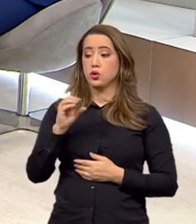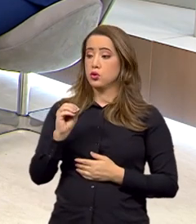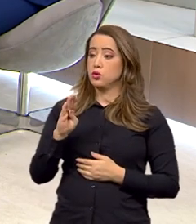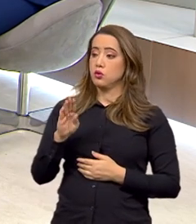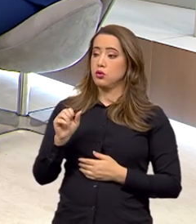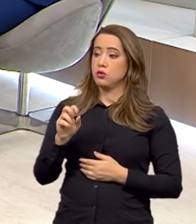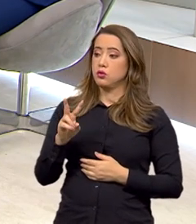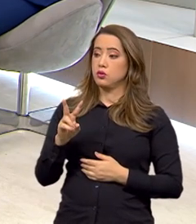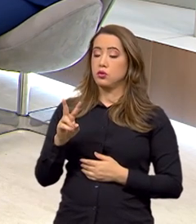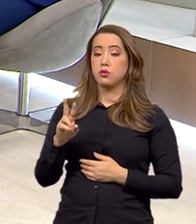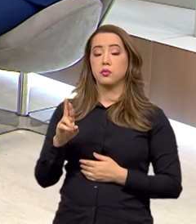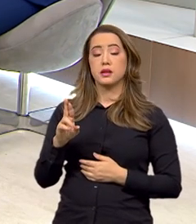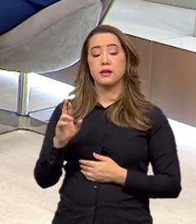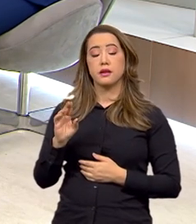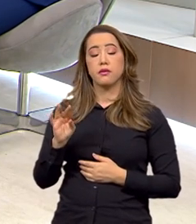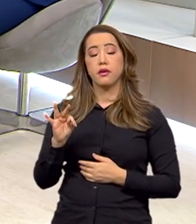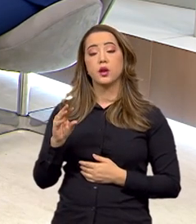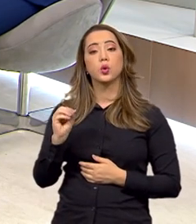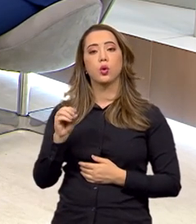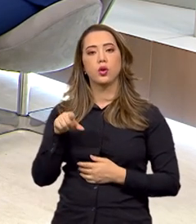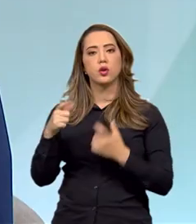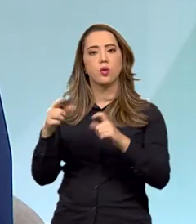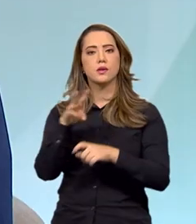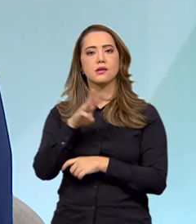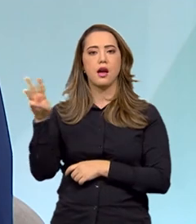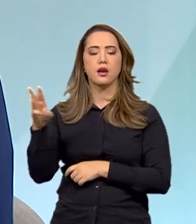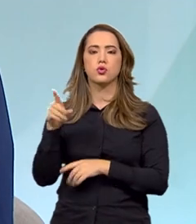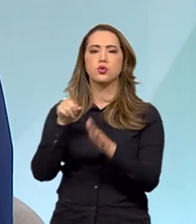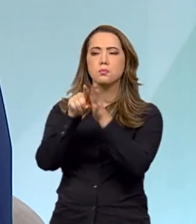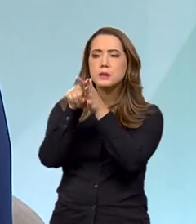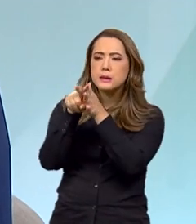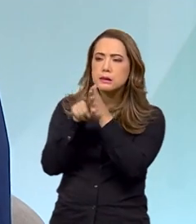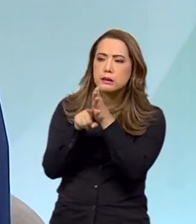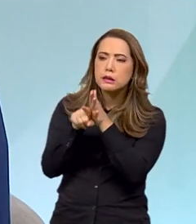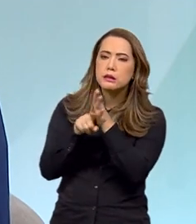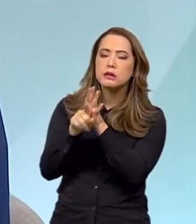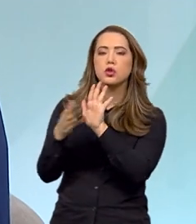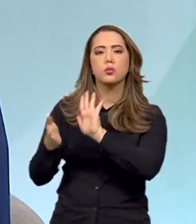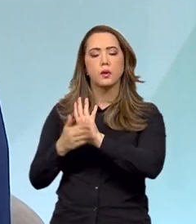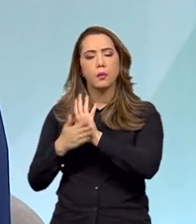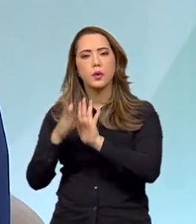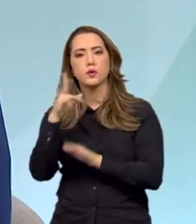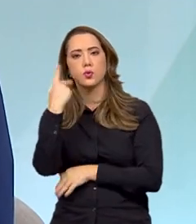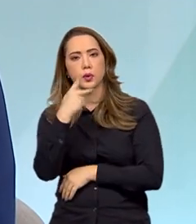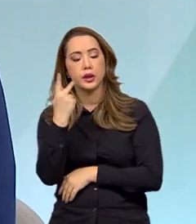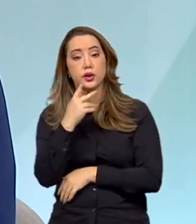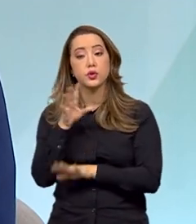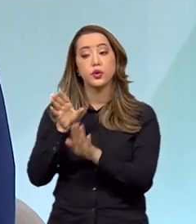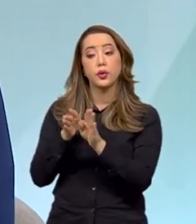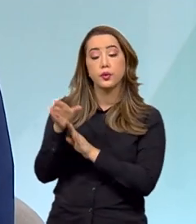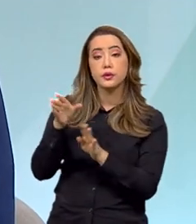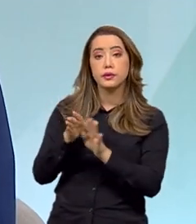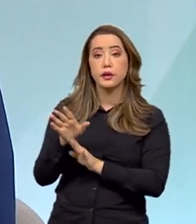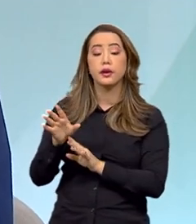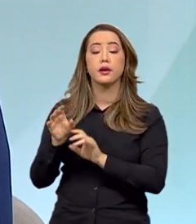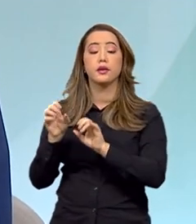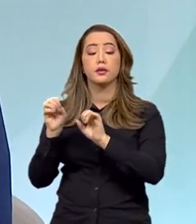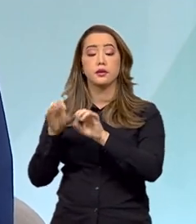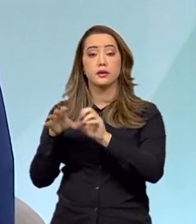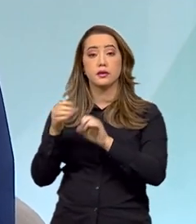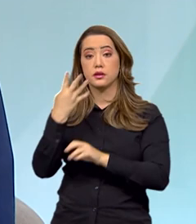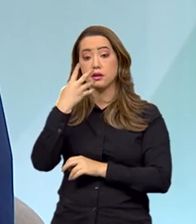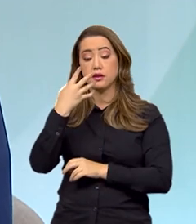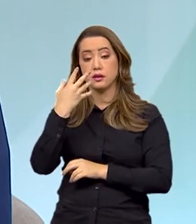estudos, pesquisas, melhores práticas, propostas de políticas públicas, orientação às famílias. Ele tem